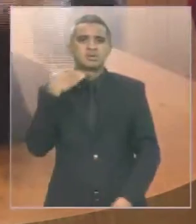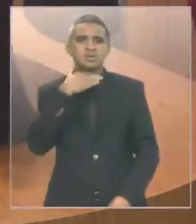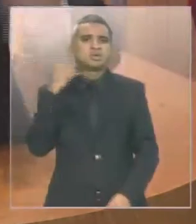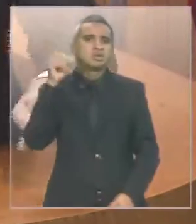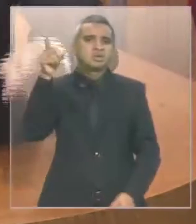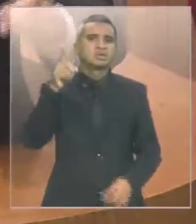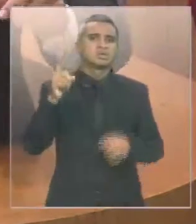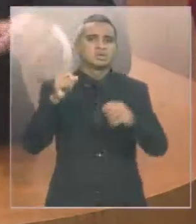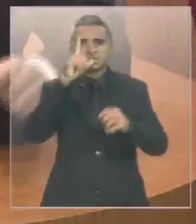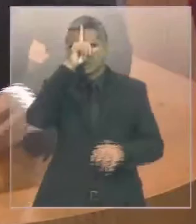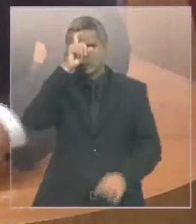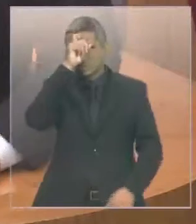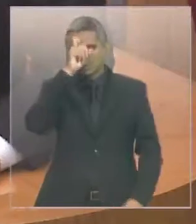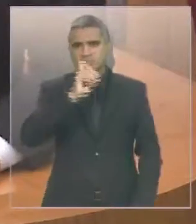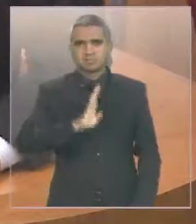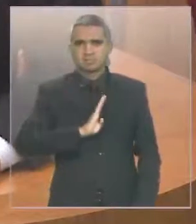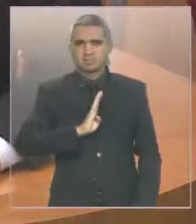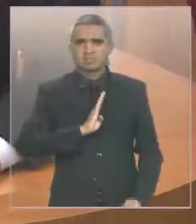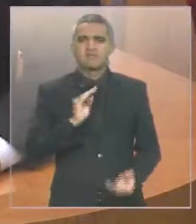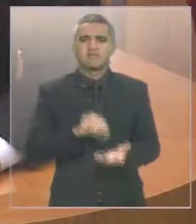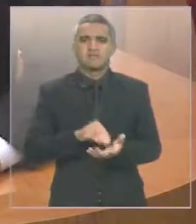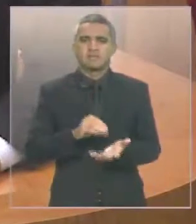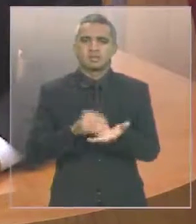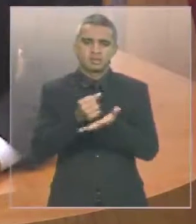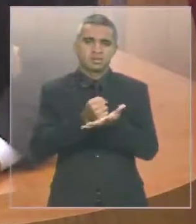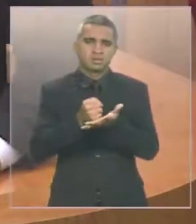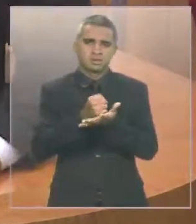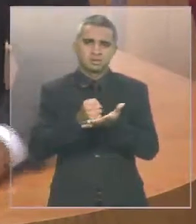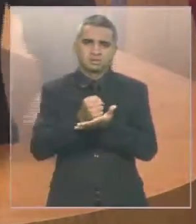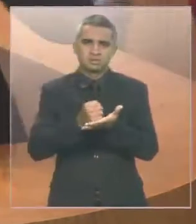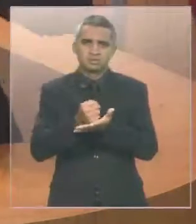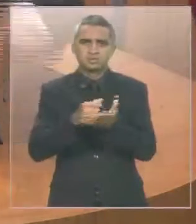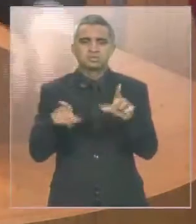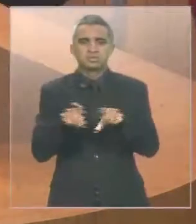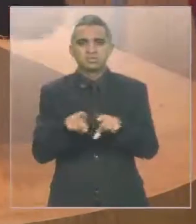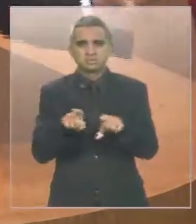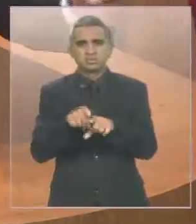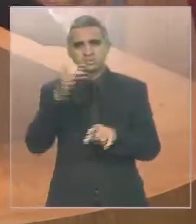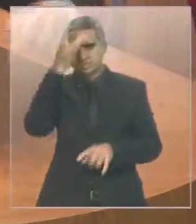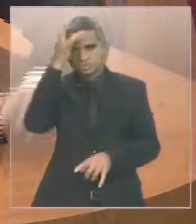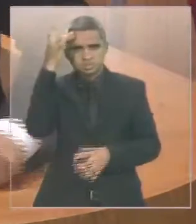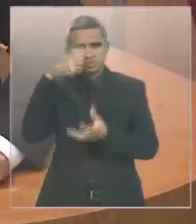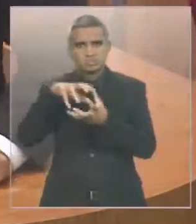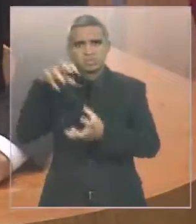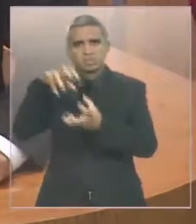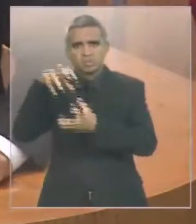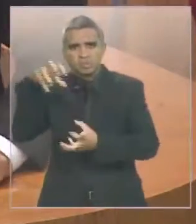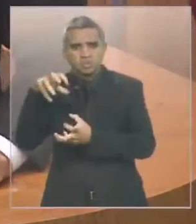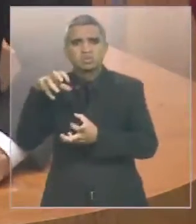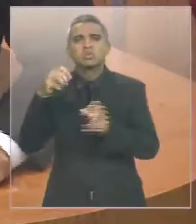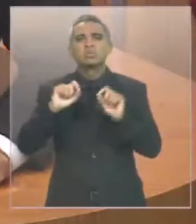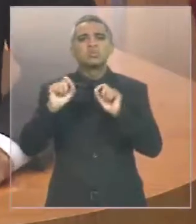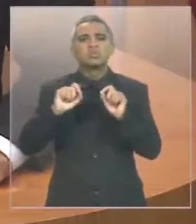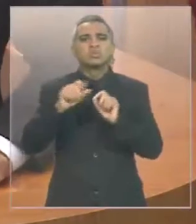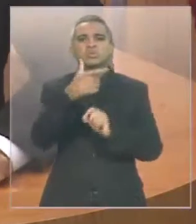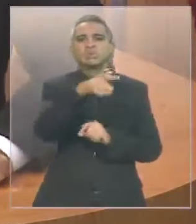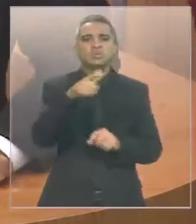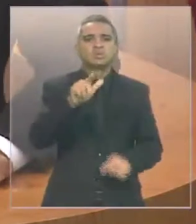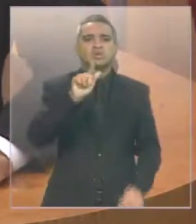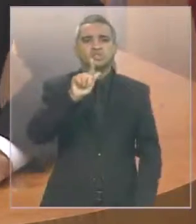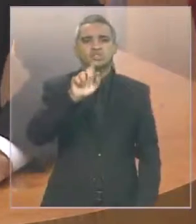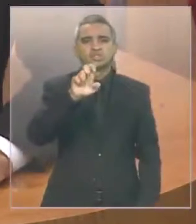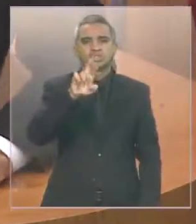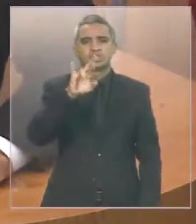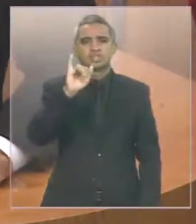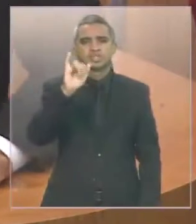Bacabal por falta de medicação. Que os idosos não tenham direito a um geriatra. Que as pessoas não tenham direito